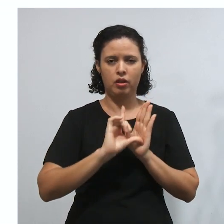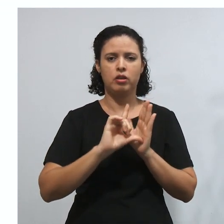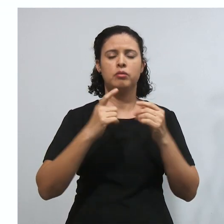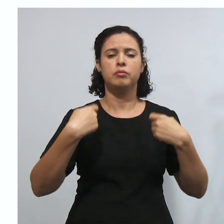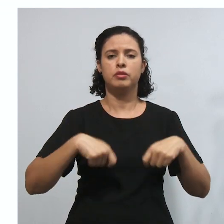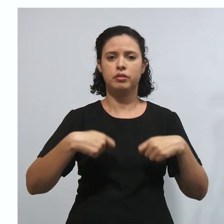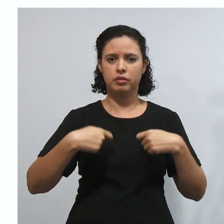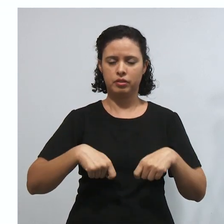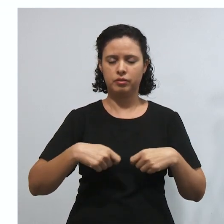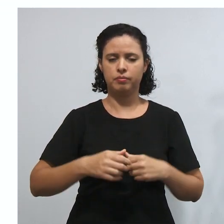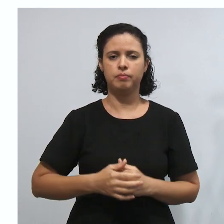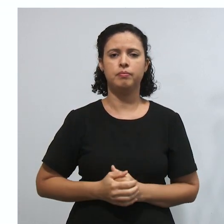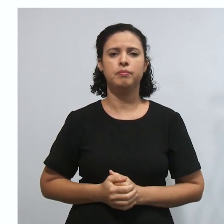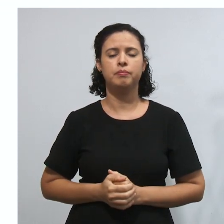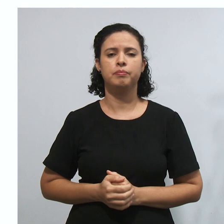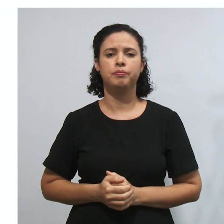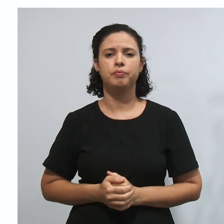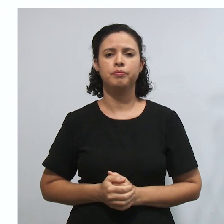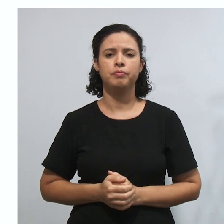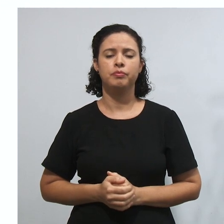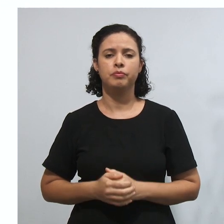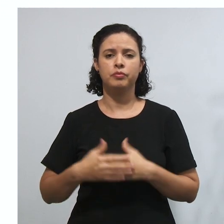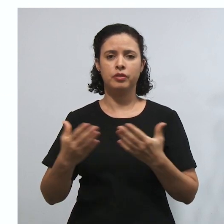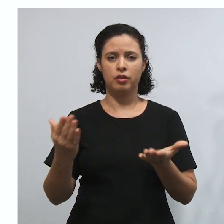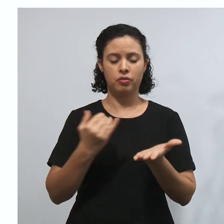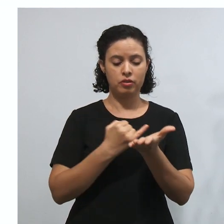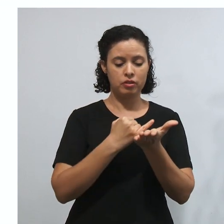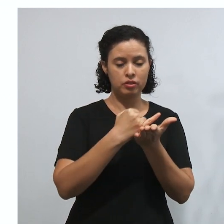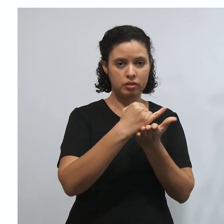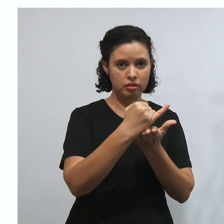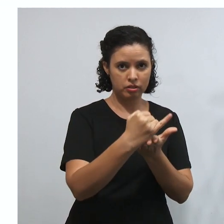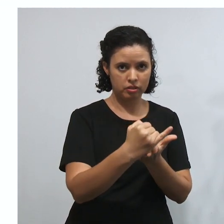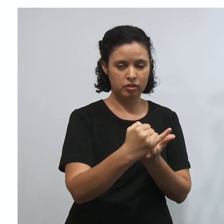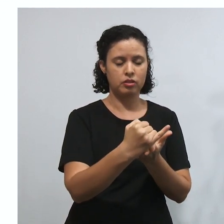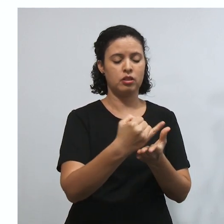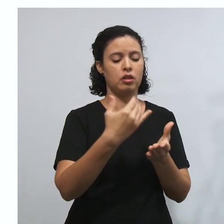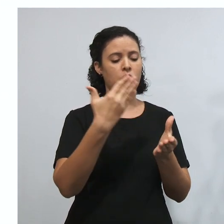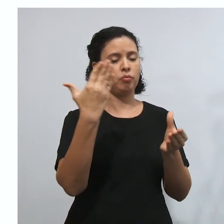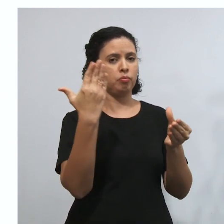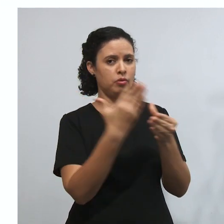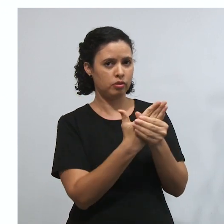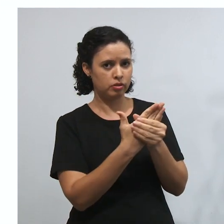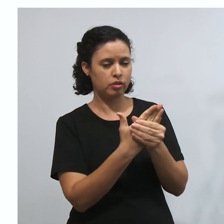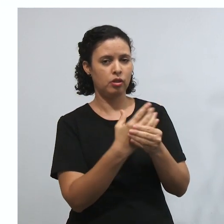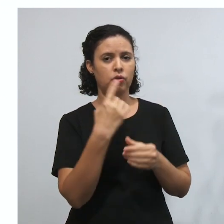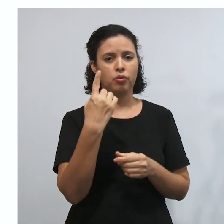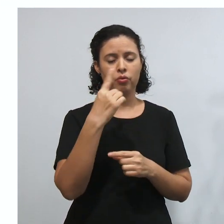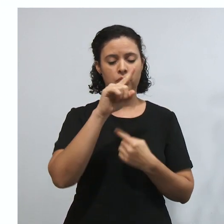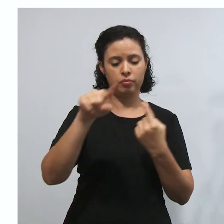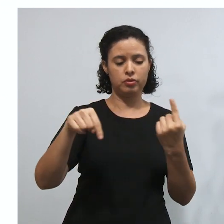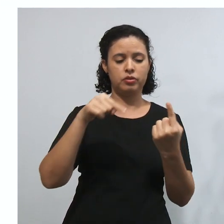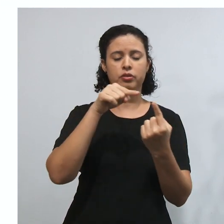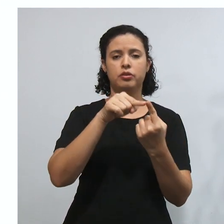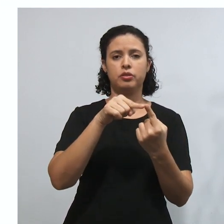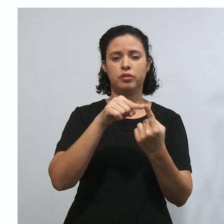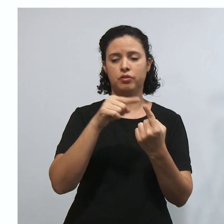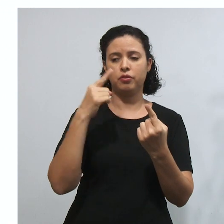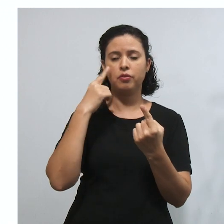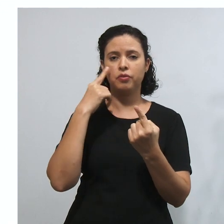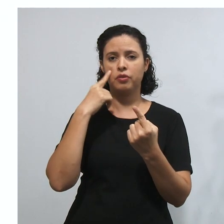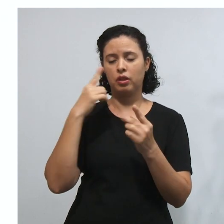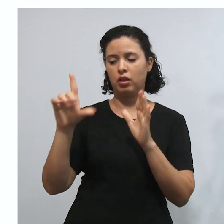aí. Não é possível iniciar um processo perante um juiz de primeira instância com o único objetivo de declarar uma lei